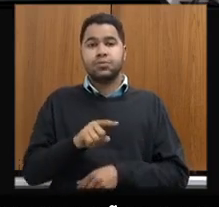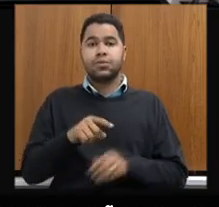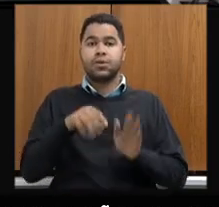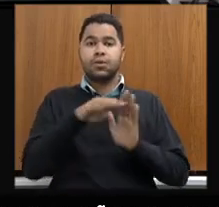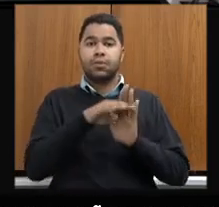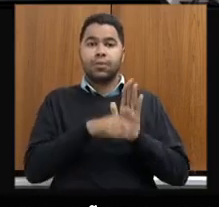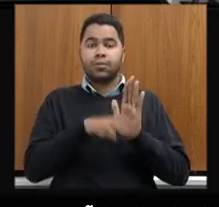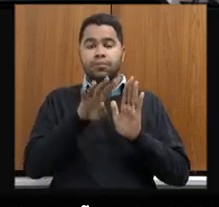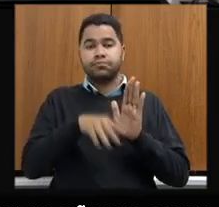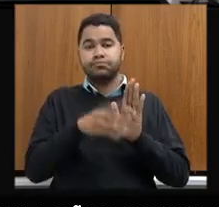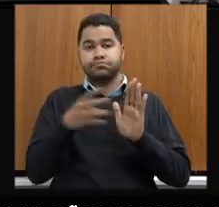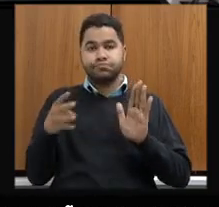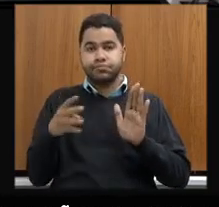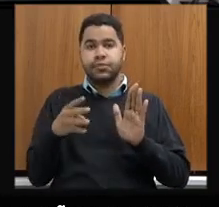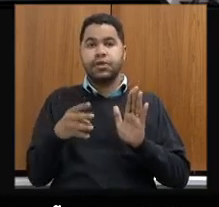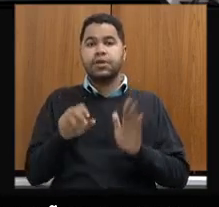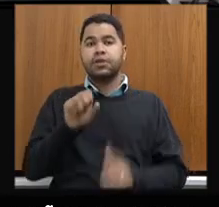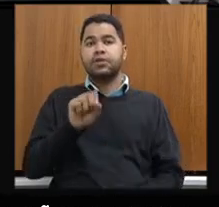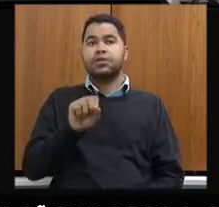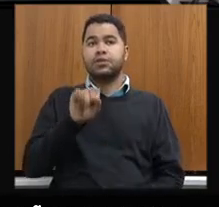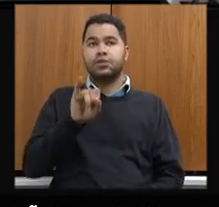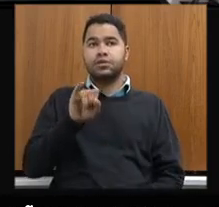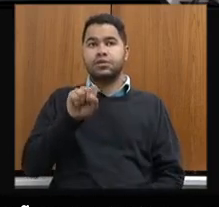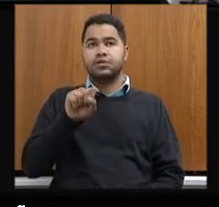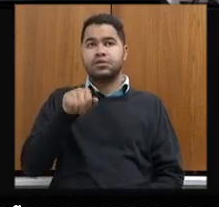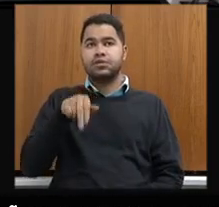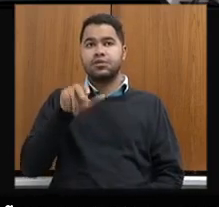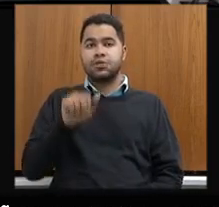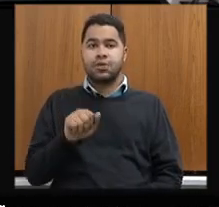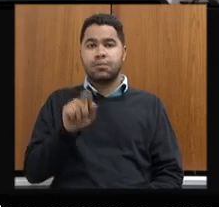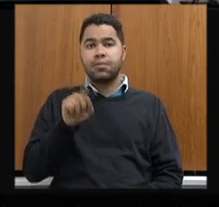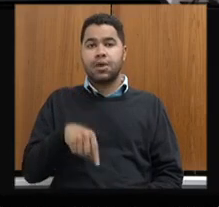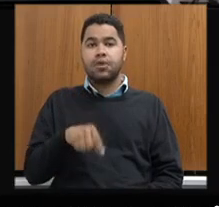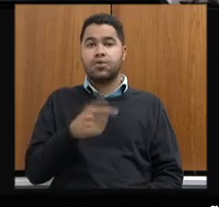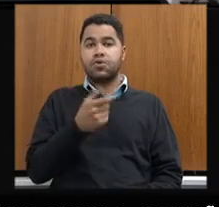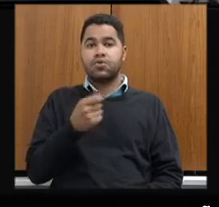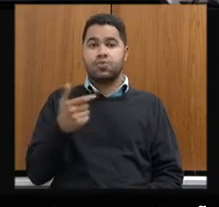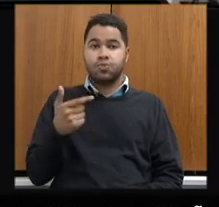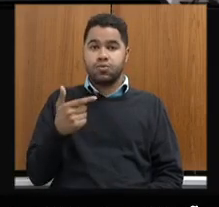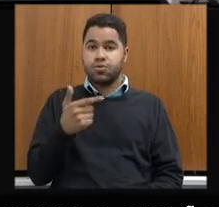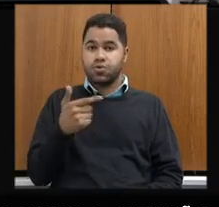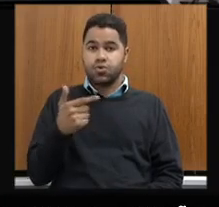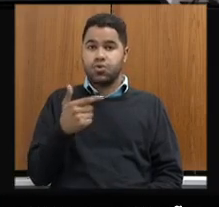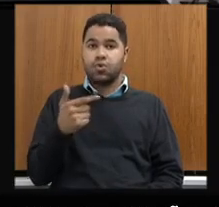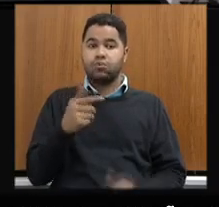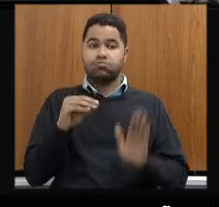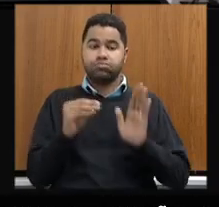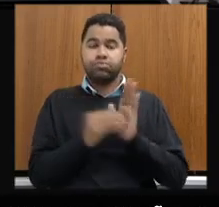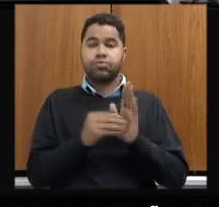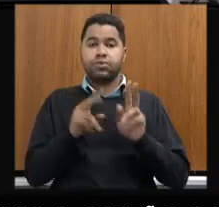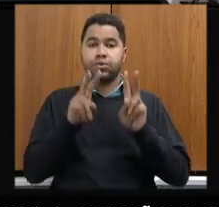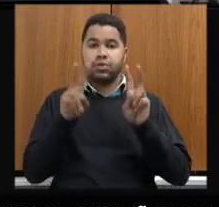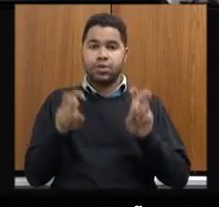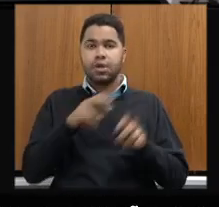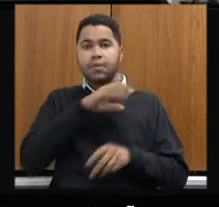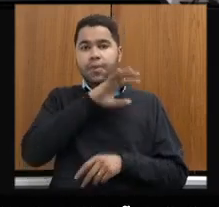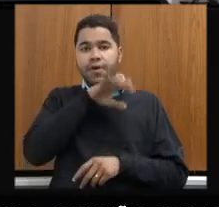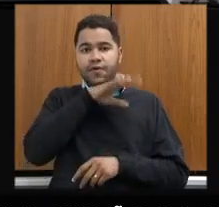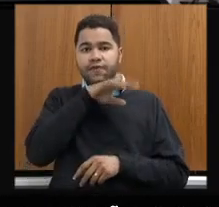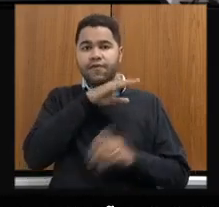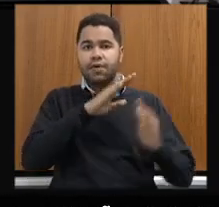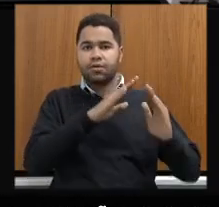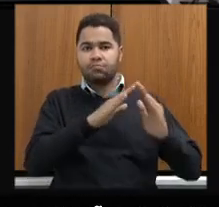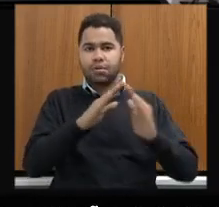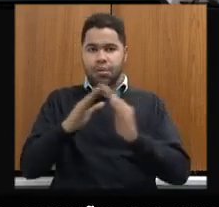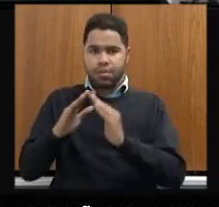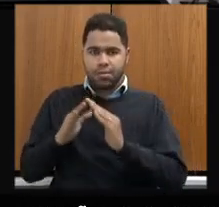espaciais IDS e Zema, incluímos, em 2022, três novas camadas do tema fauna doméstica. gente